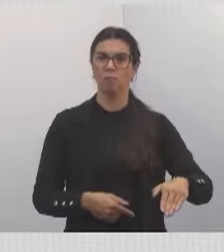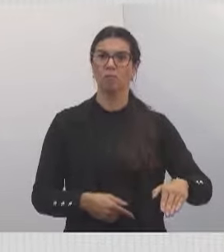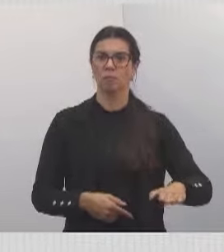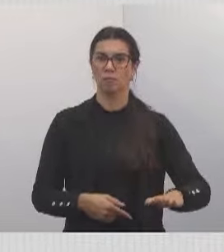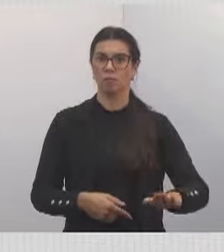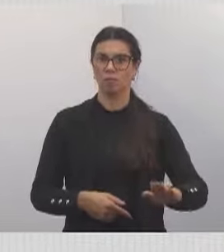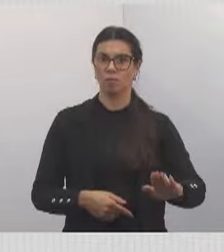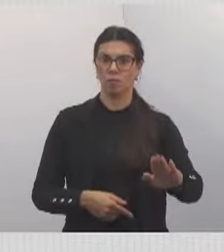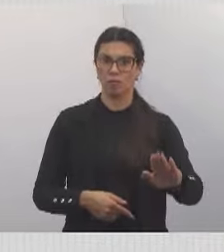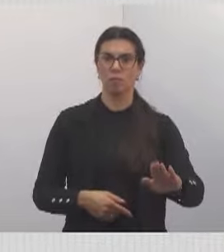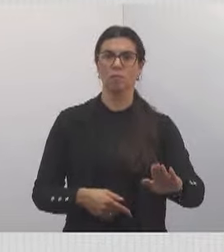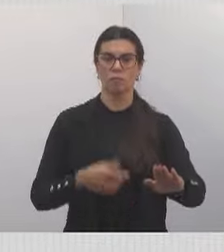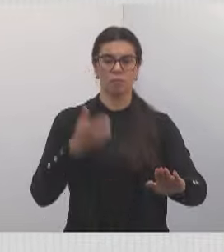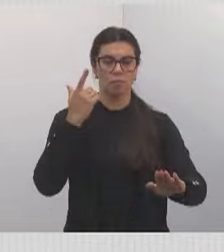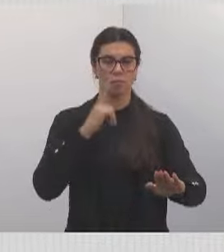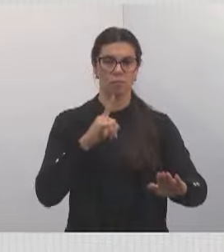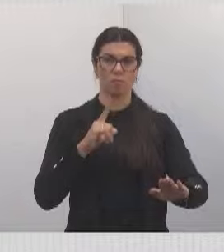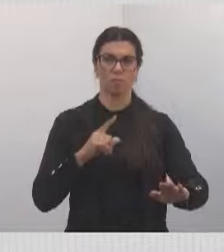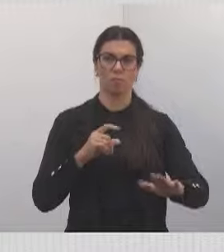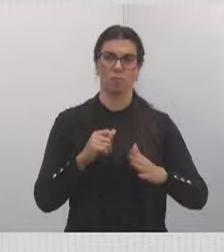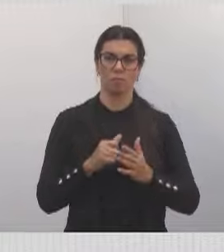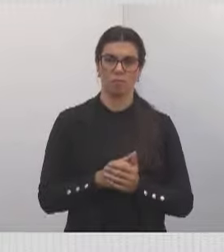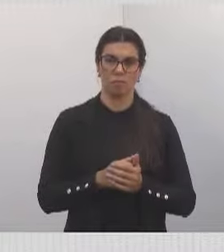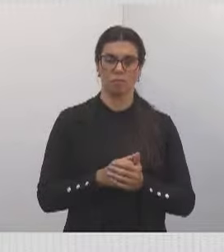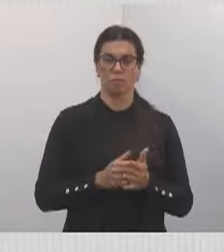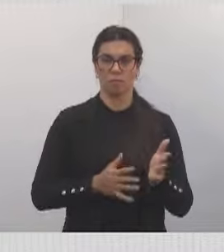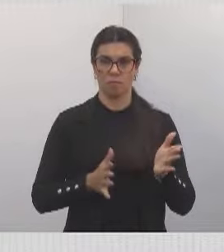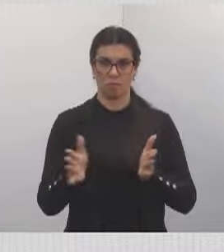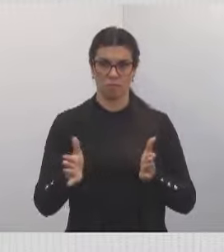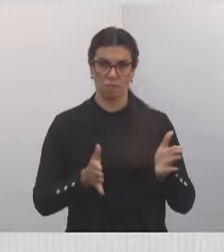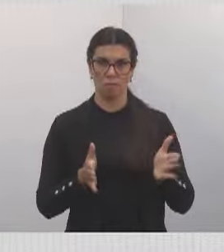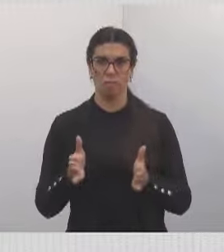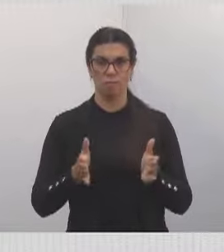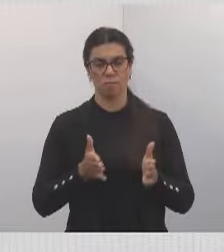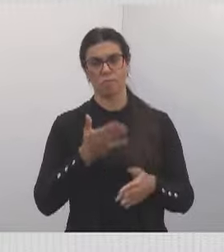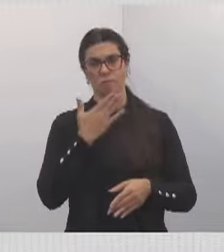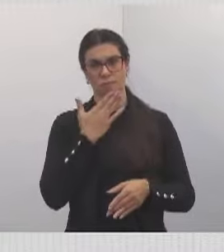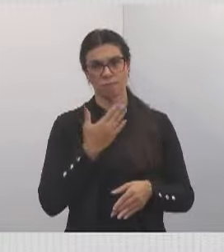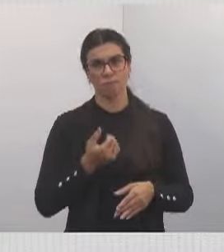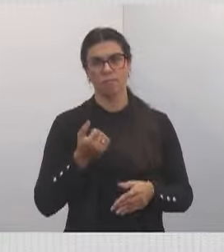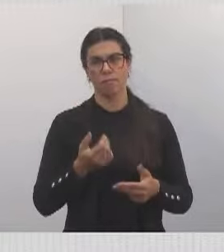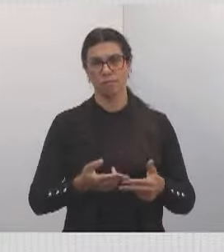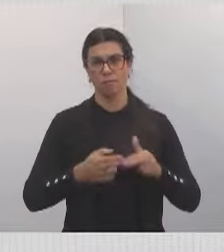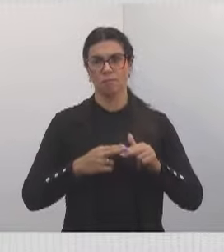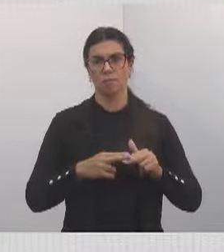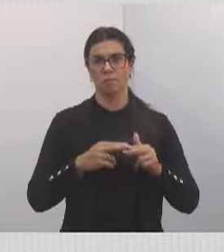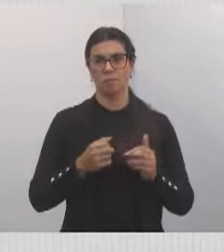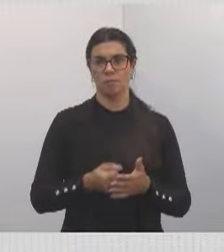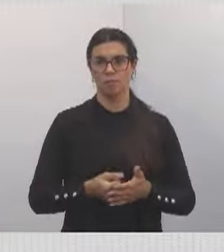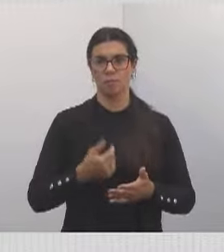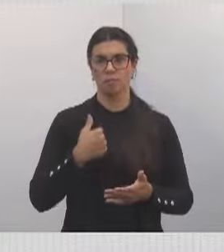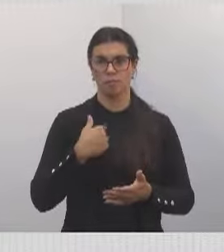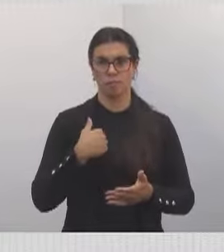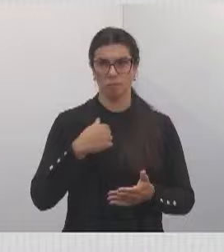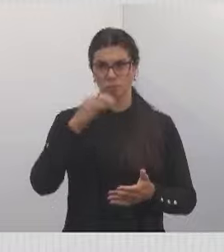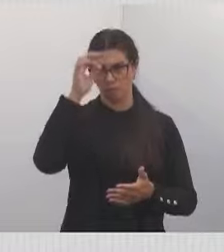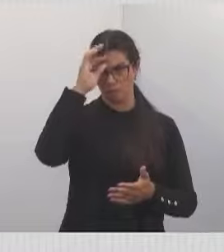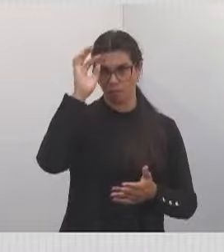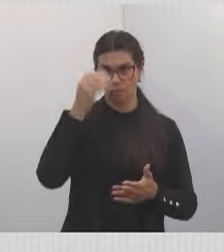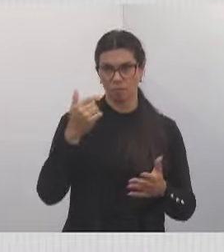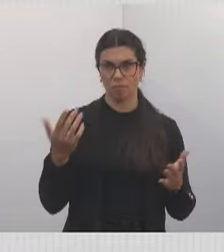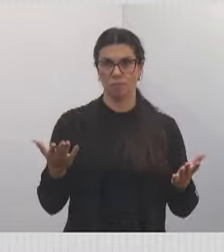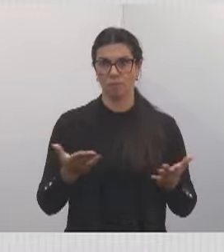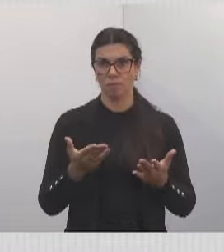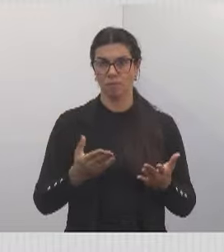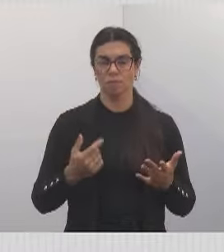a gente vai entendendo a necessidade da população e vai fazendo os pedidos. E aí, eu tive a grata alegria de ter esse pedido atendido e quero que vocês